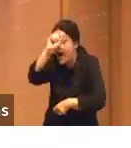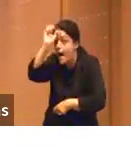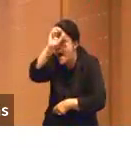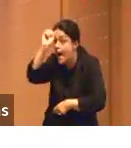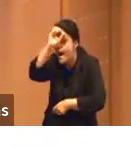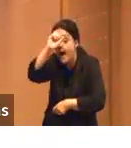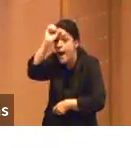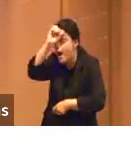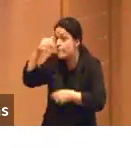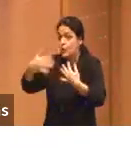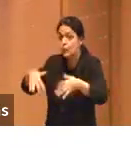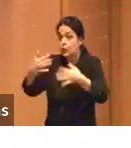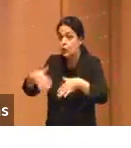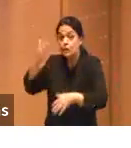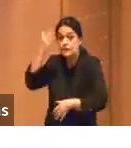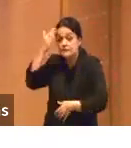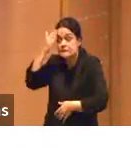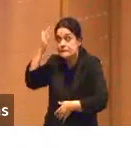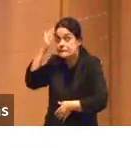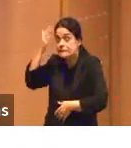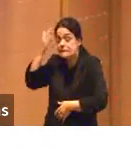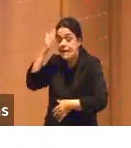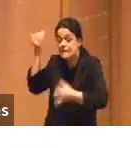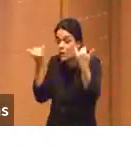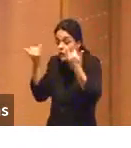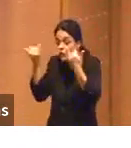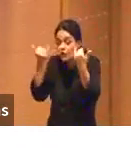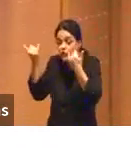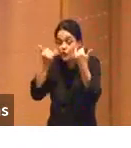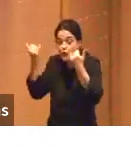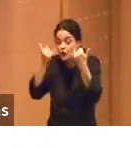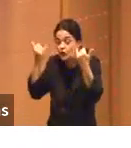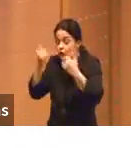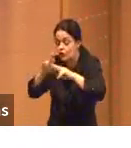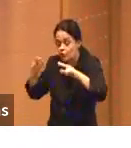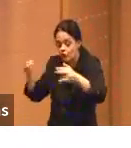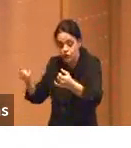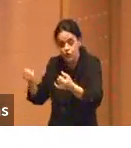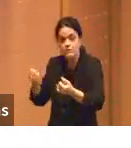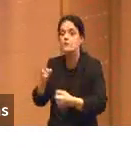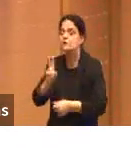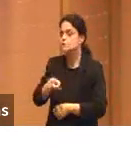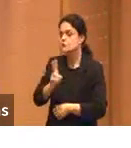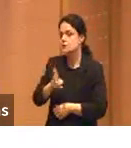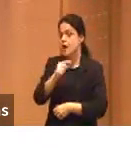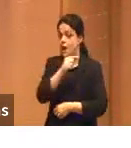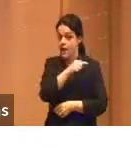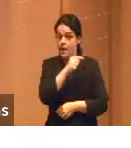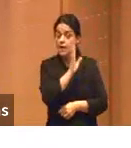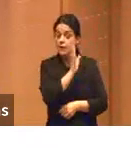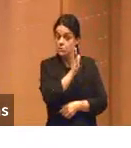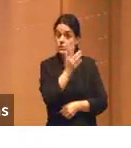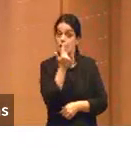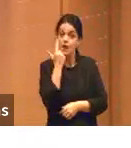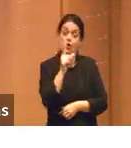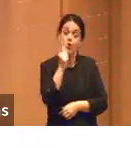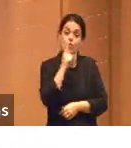porque ele sabe muito, ele tem ótimo conhecimento e raciocínio, eu já assinei artigo com essa tecnologia,